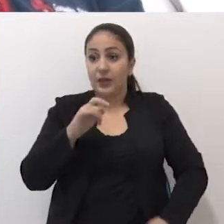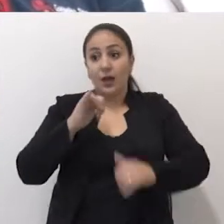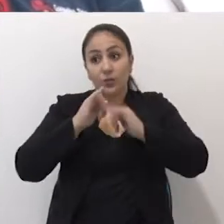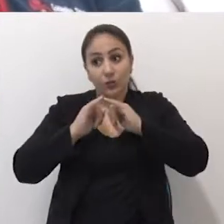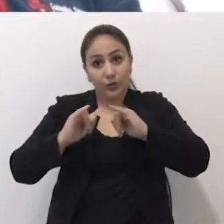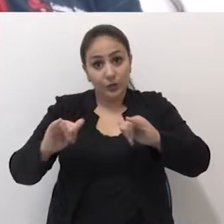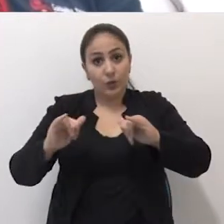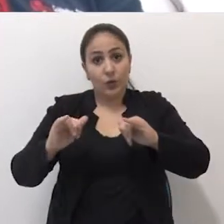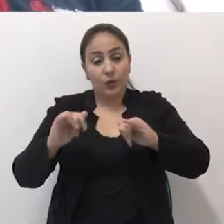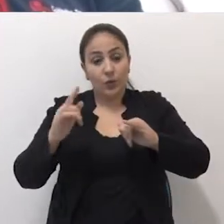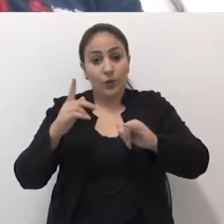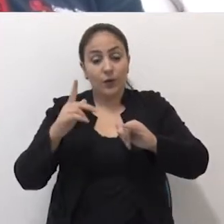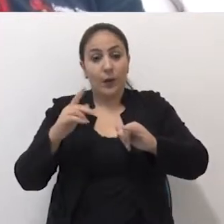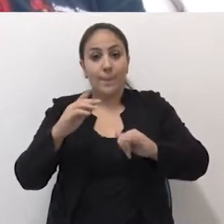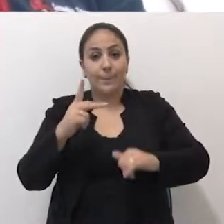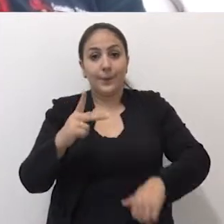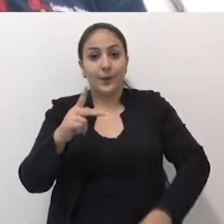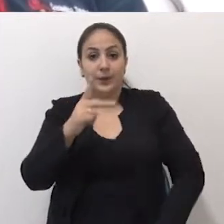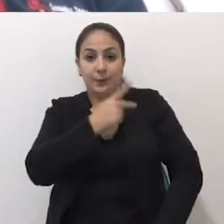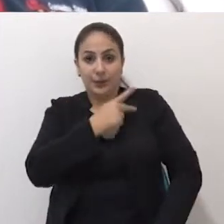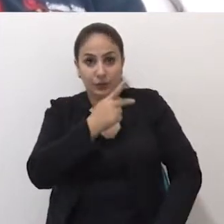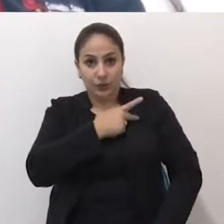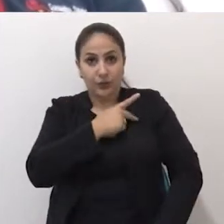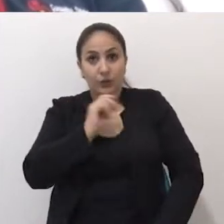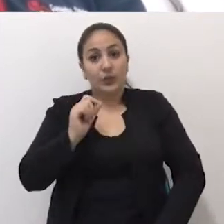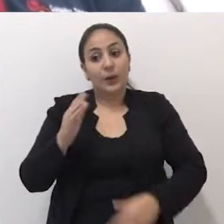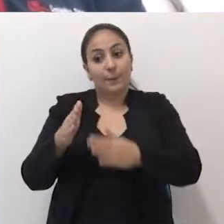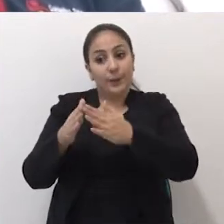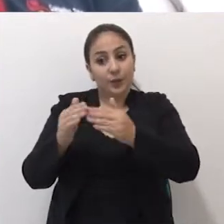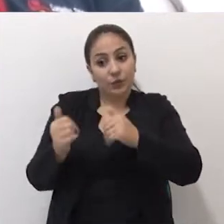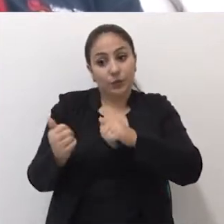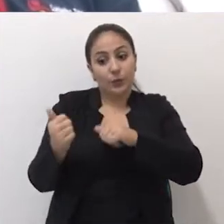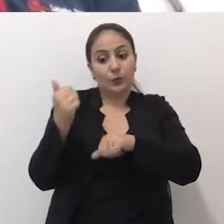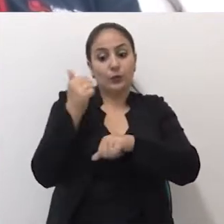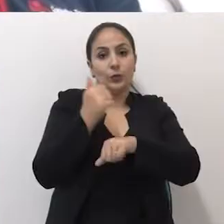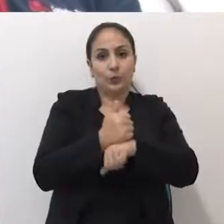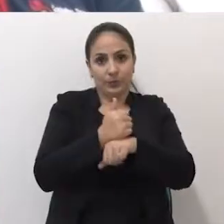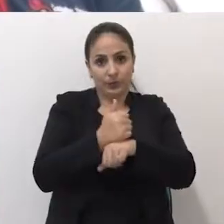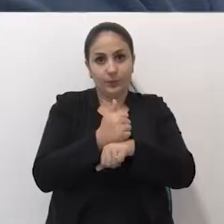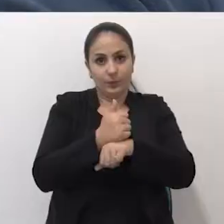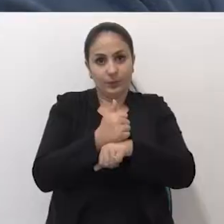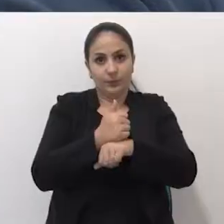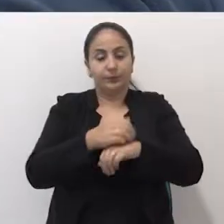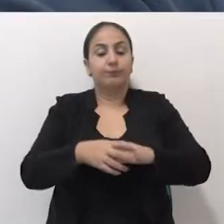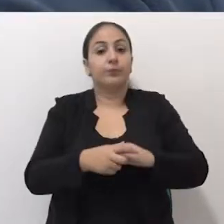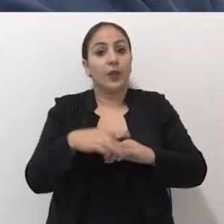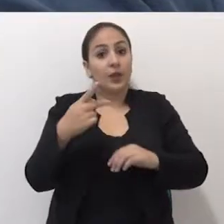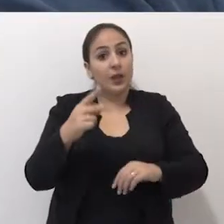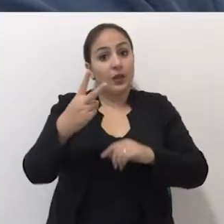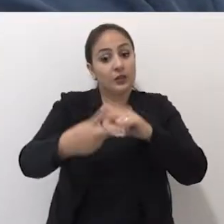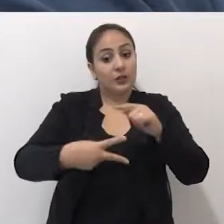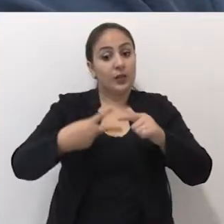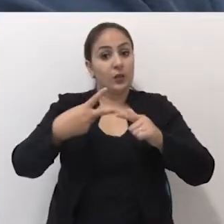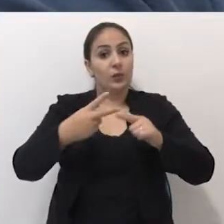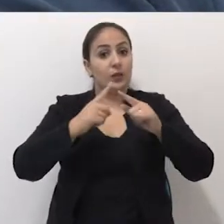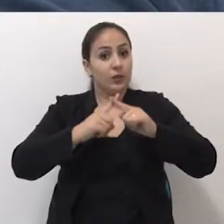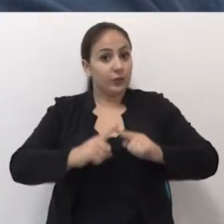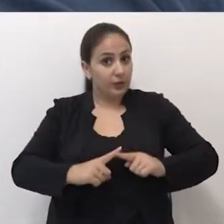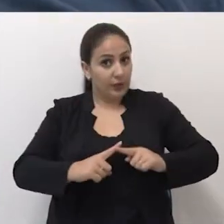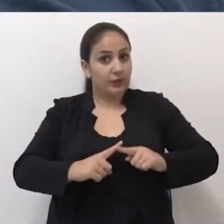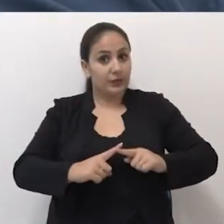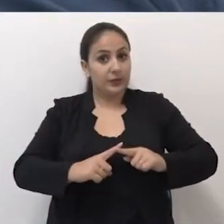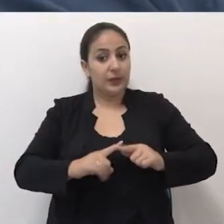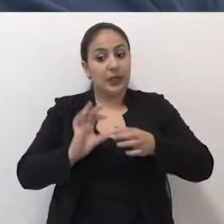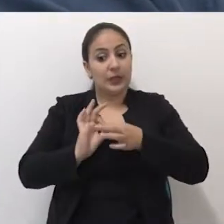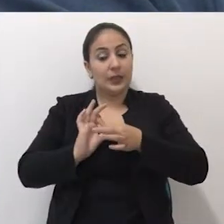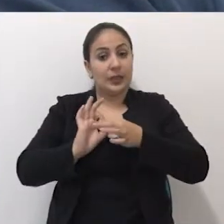solicitaria sua licença para permitir a diplomação e a posse do suplente. Esta é a segunda vez